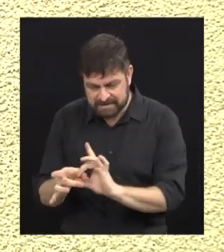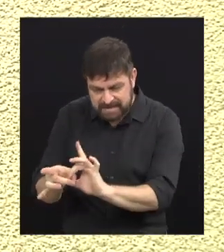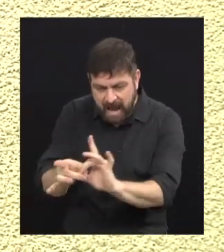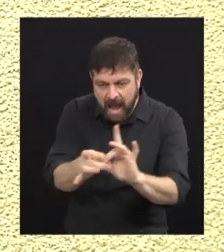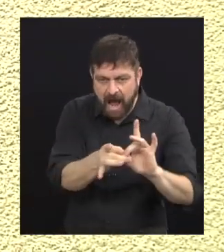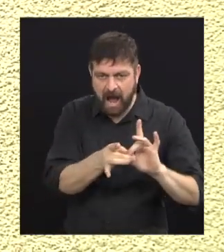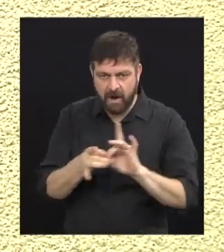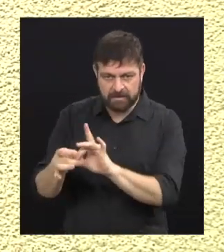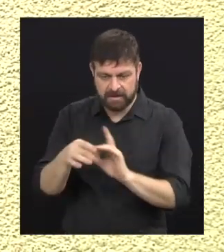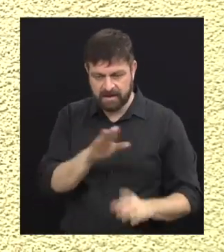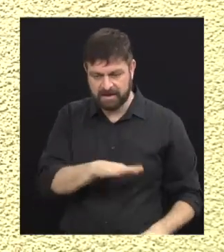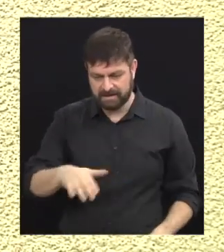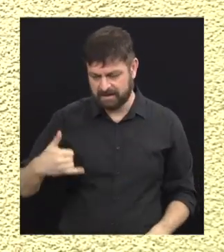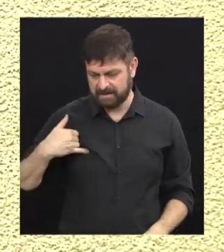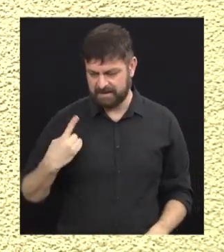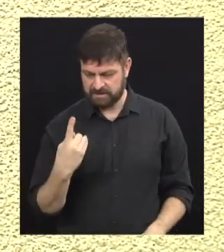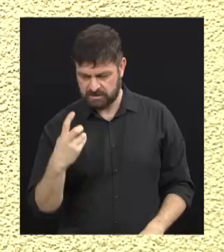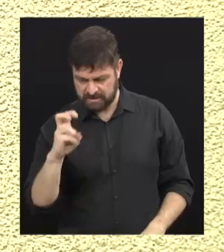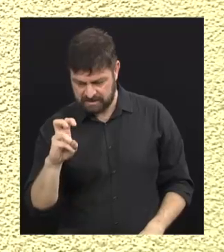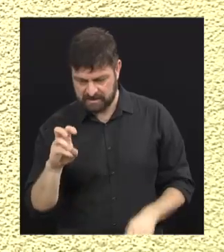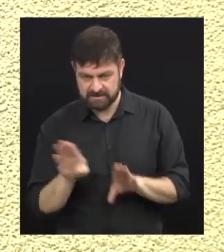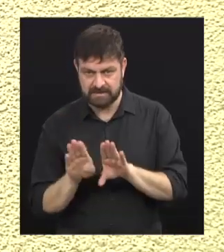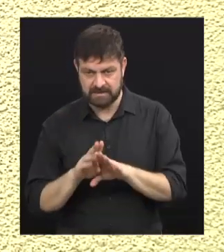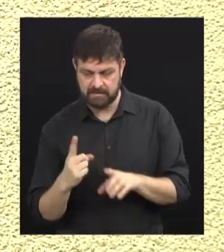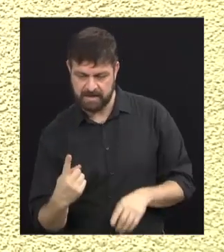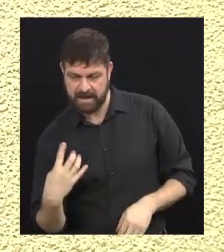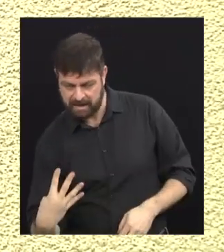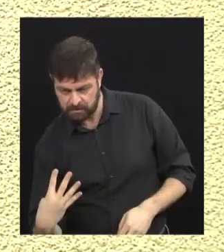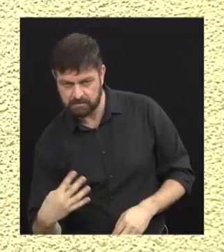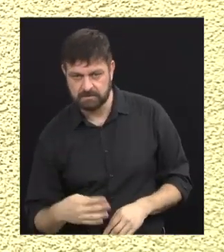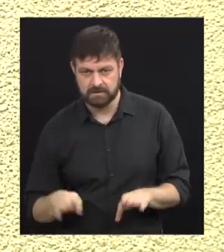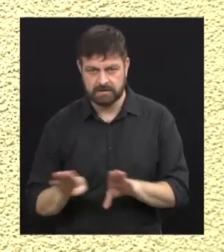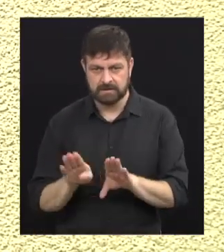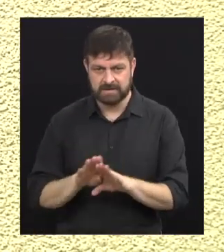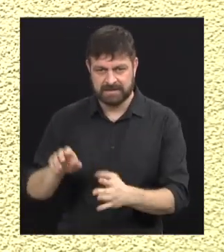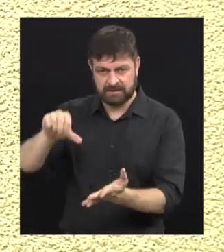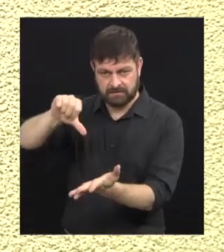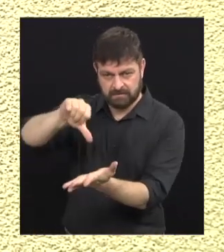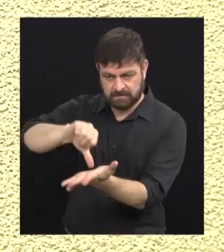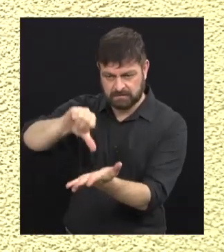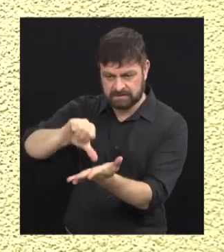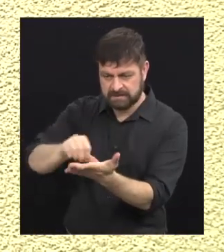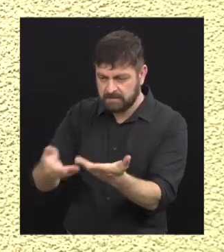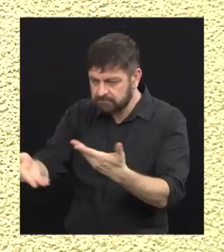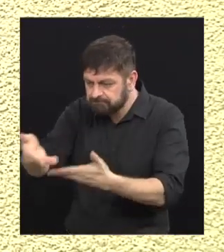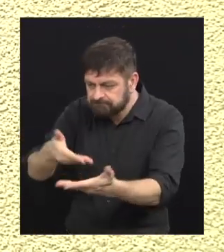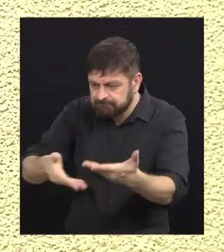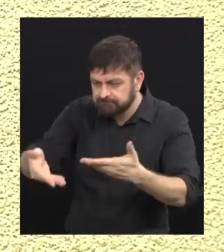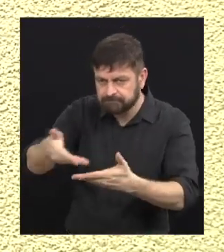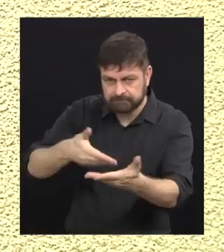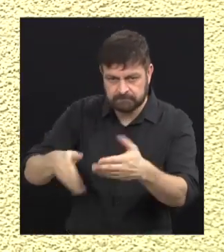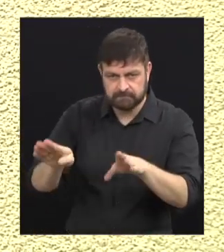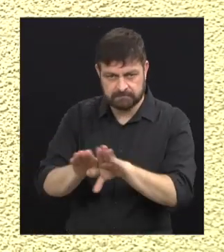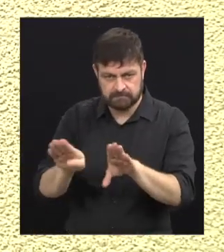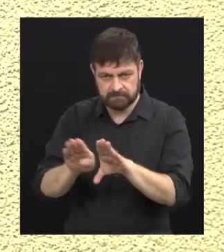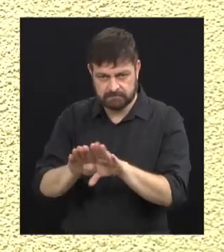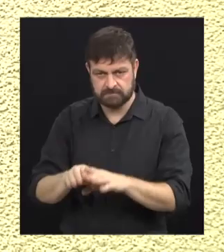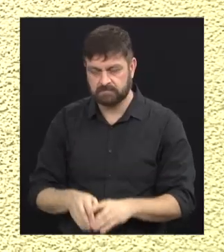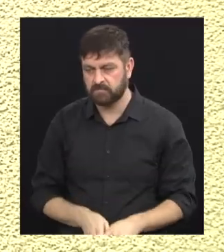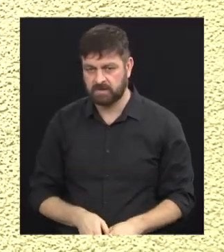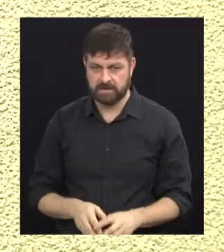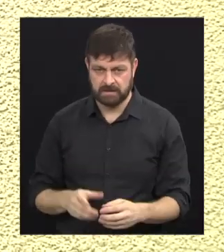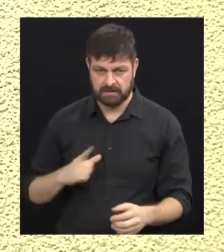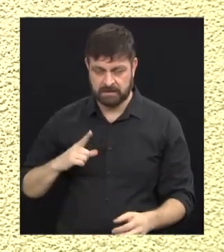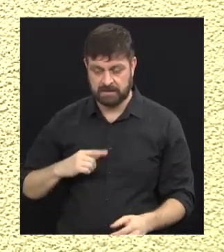de crianças de 15 a 14 anos. E temos o Centro de Convivência, inclusive o Intergeracional,